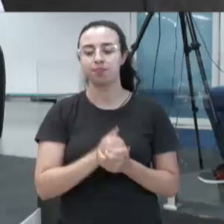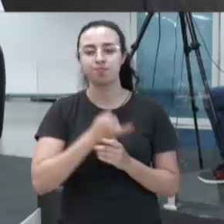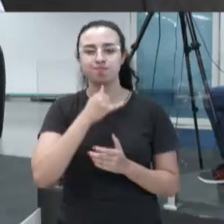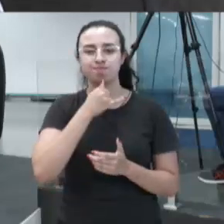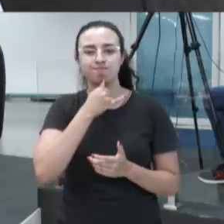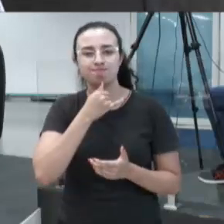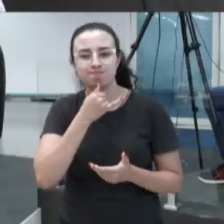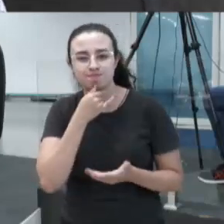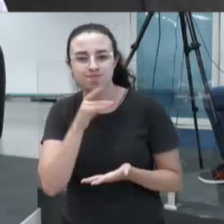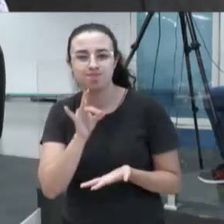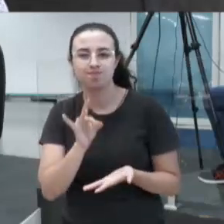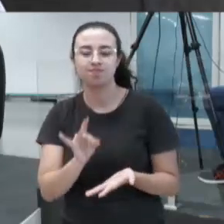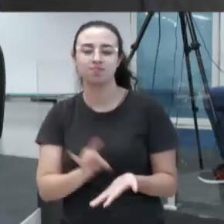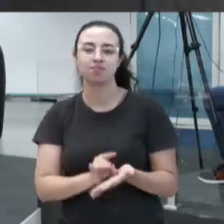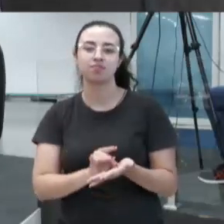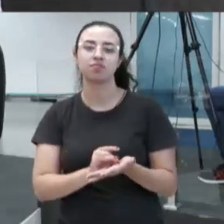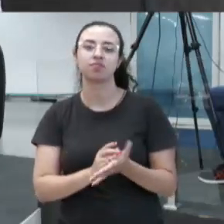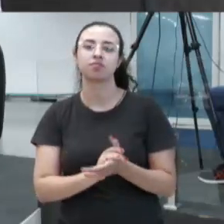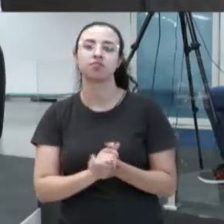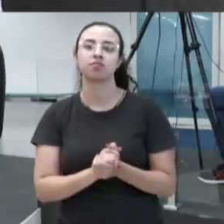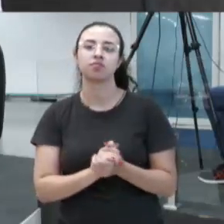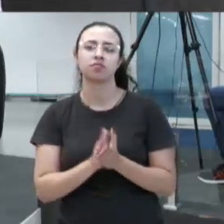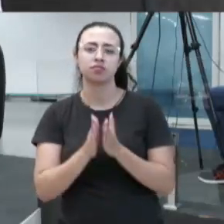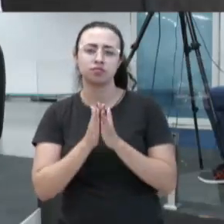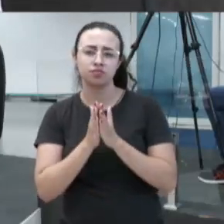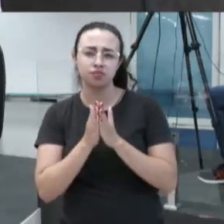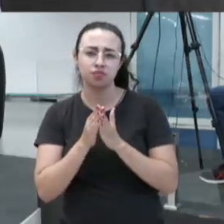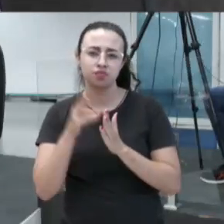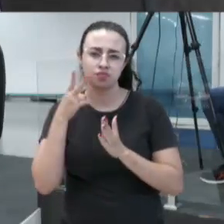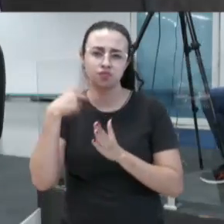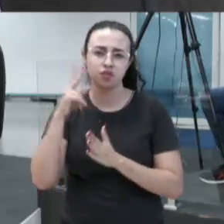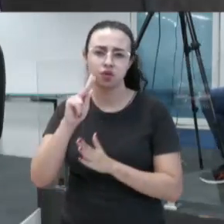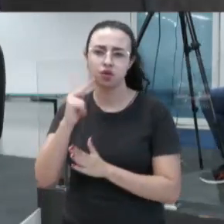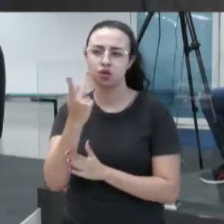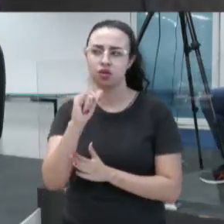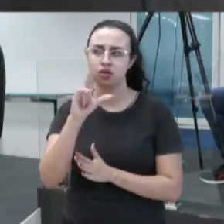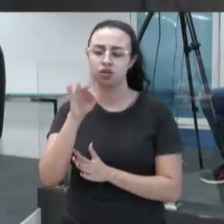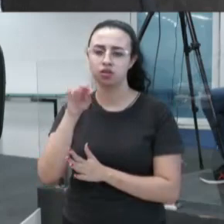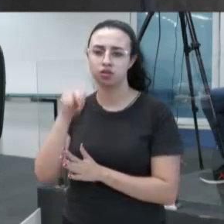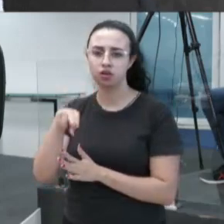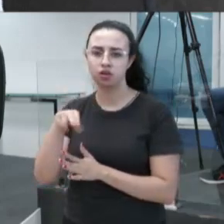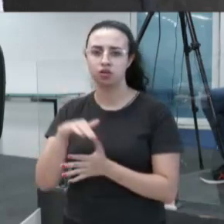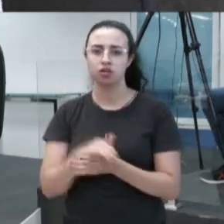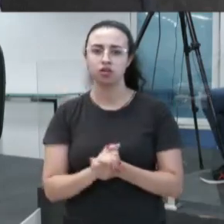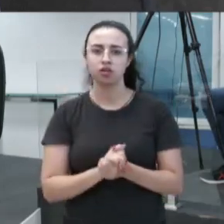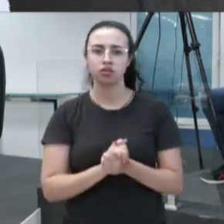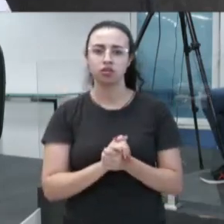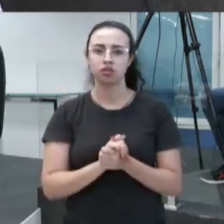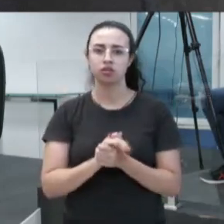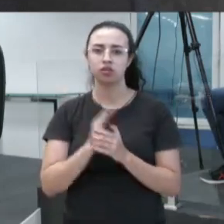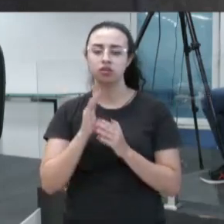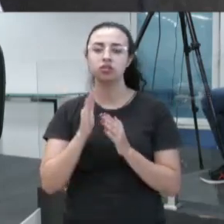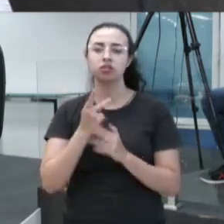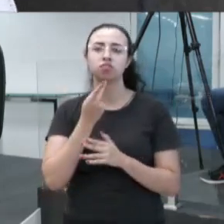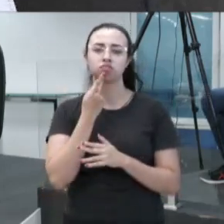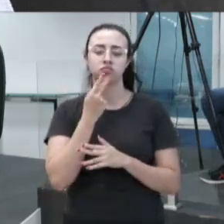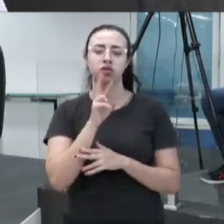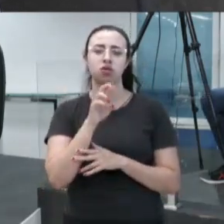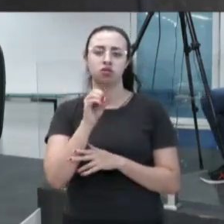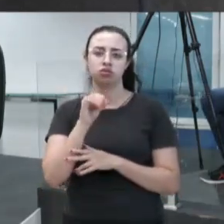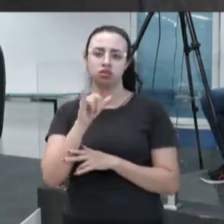tristeza, profunda tristeza, por favor, vereador Hilton. Doutora Rosilene, já mandei, já mandamos um abraço.